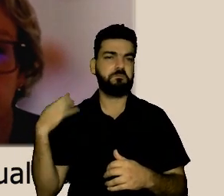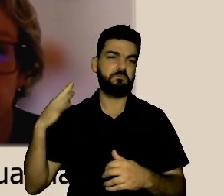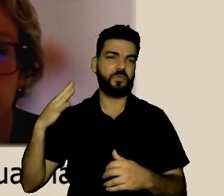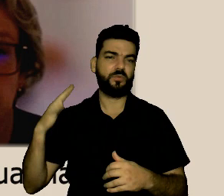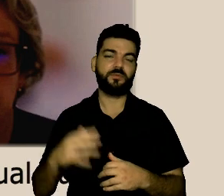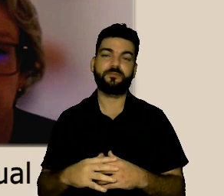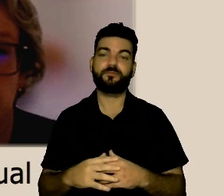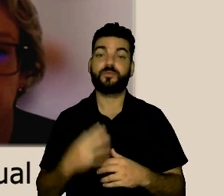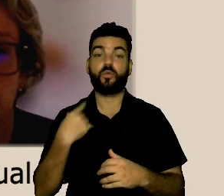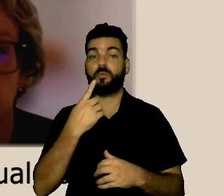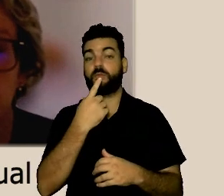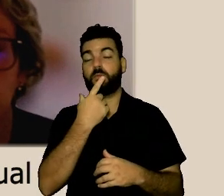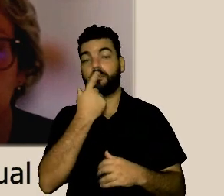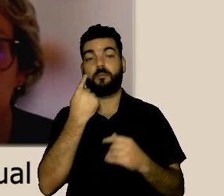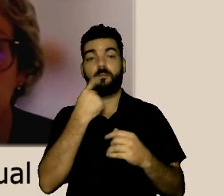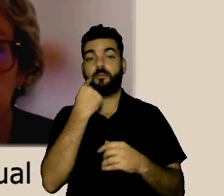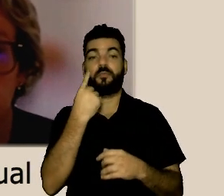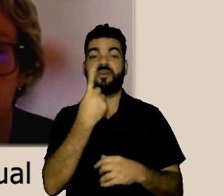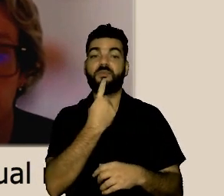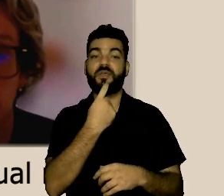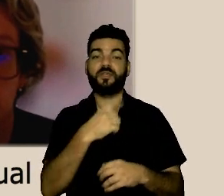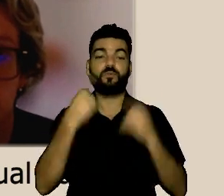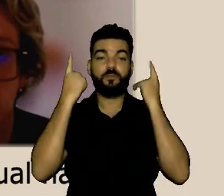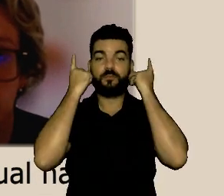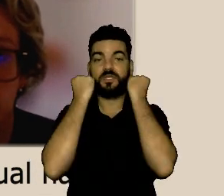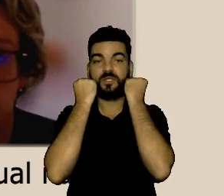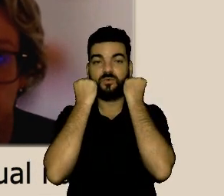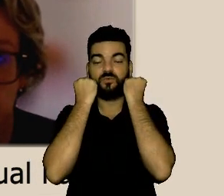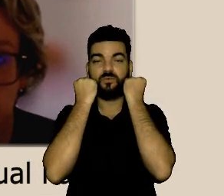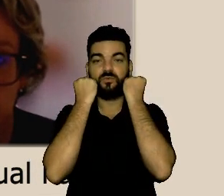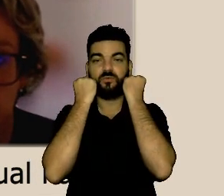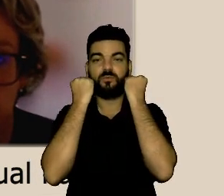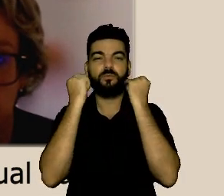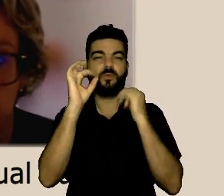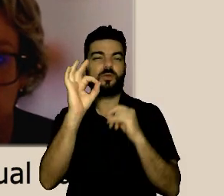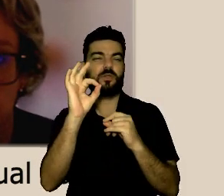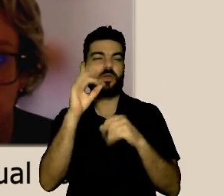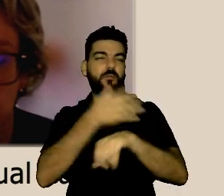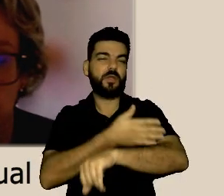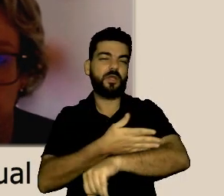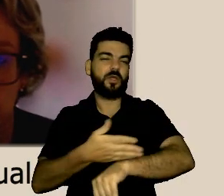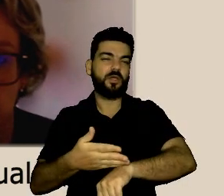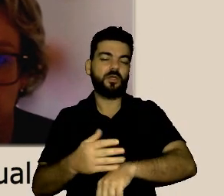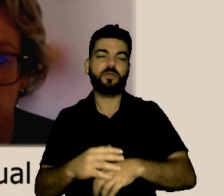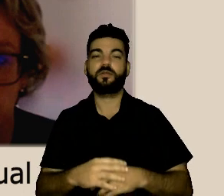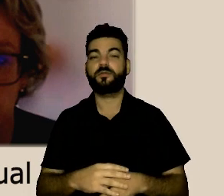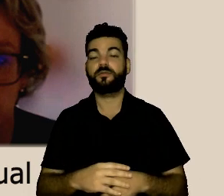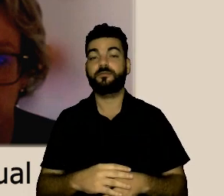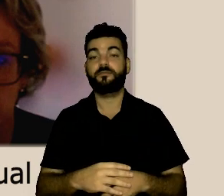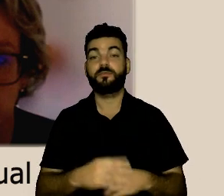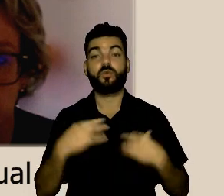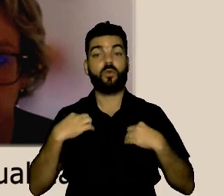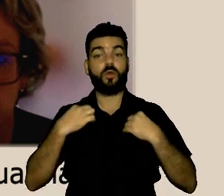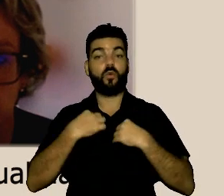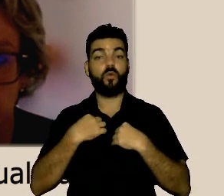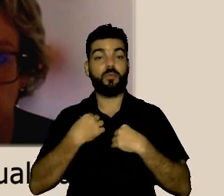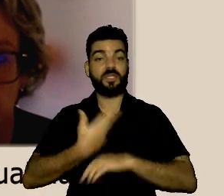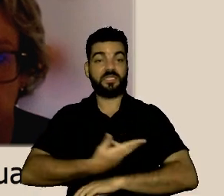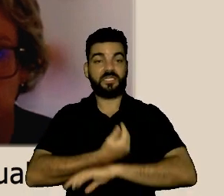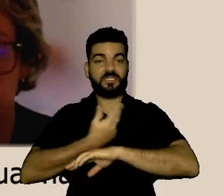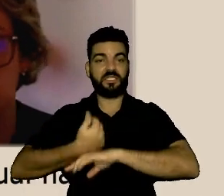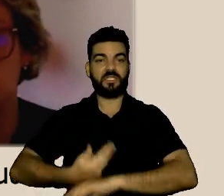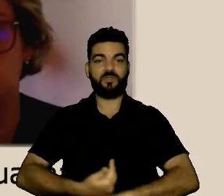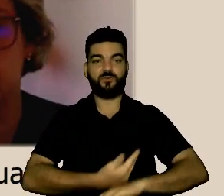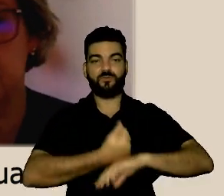estou usando um batom vermelho, brincos com uma bolinha branca, estou com uma roupa estampada,